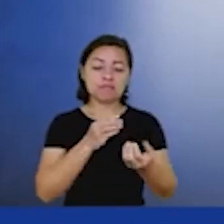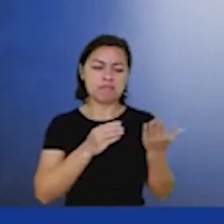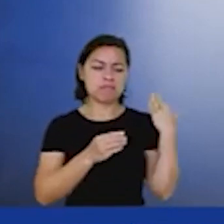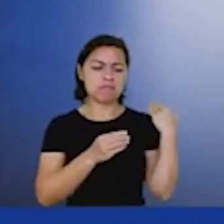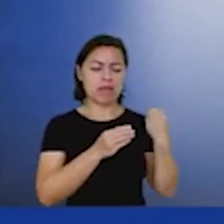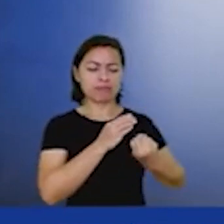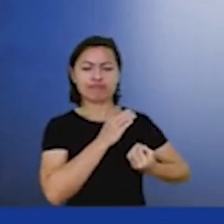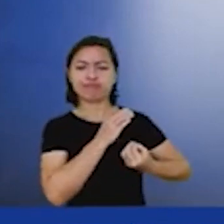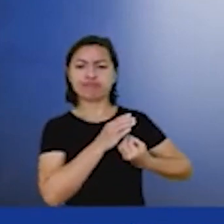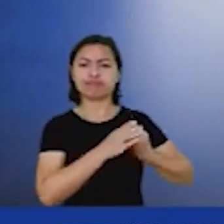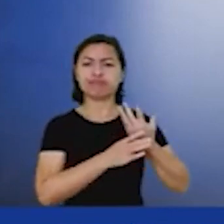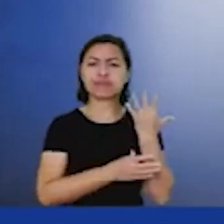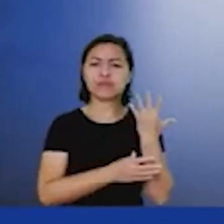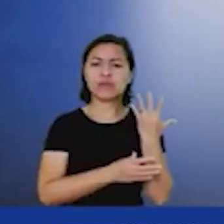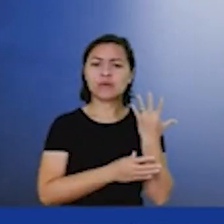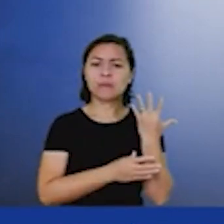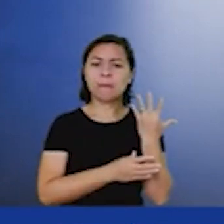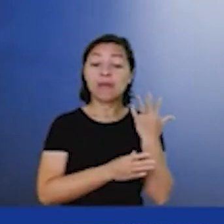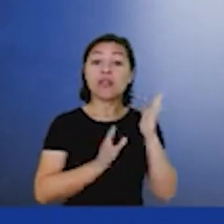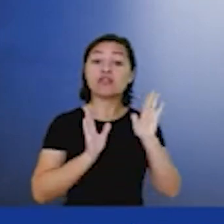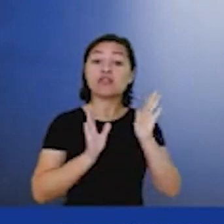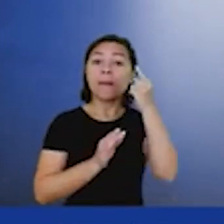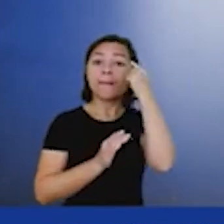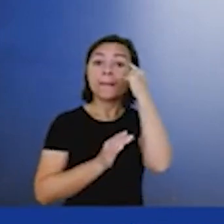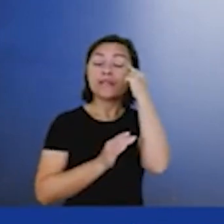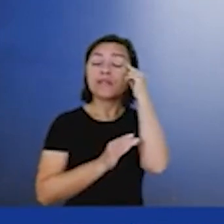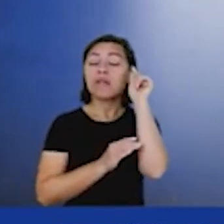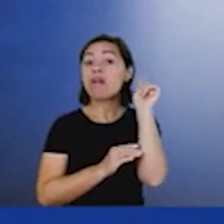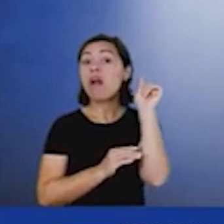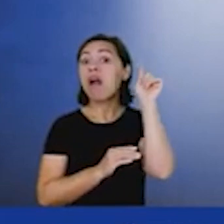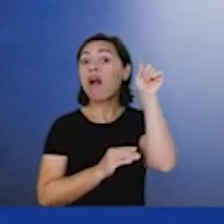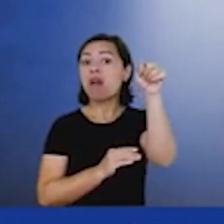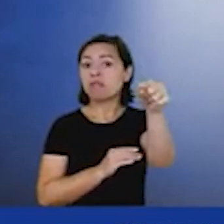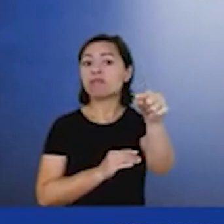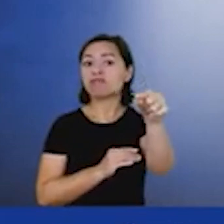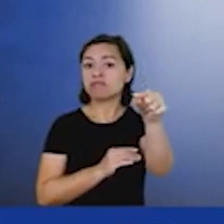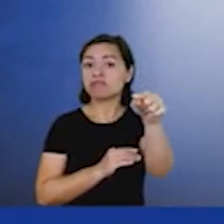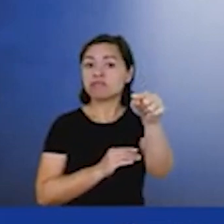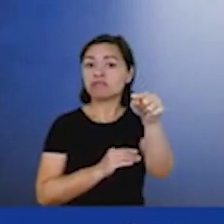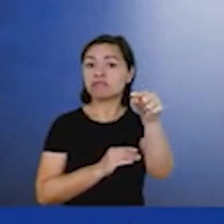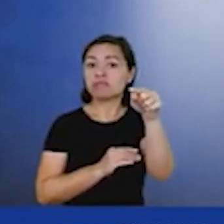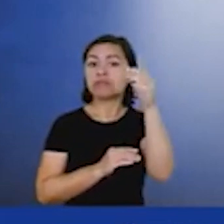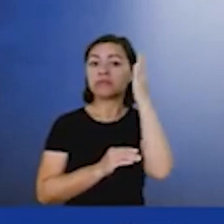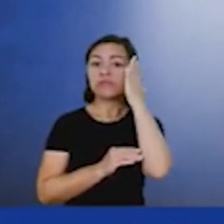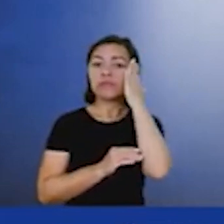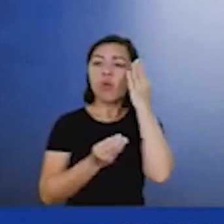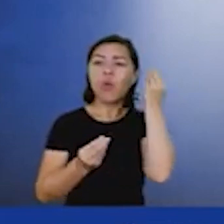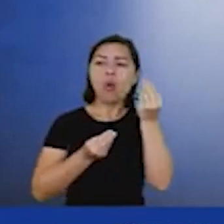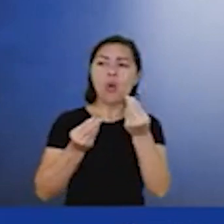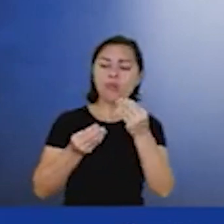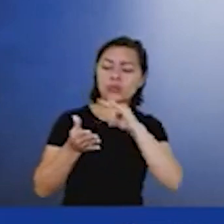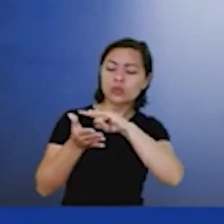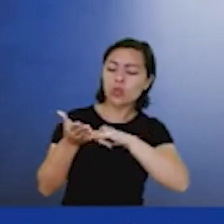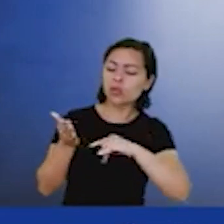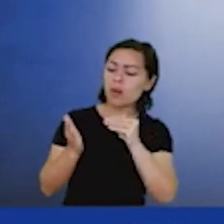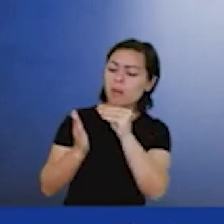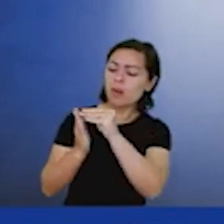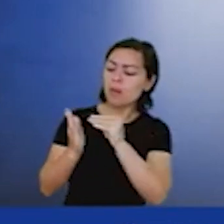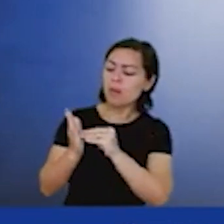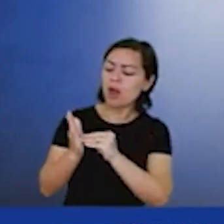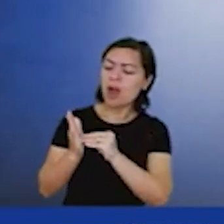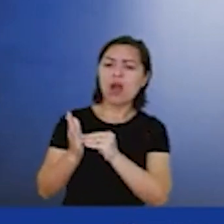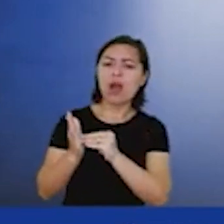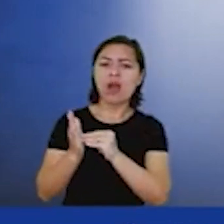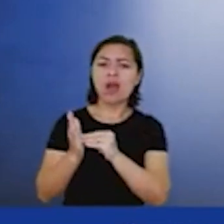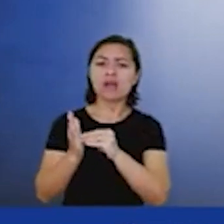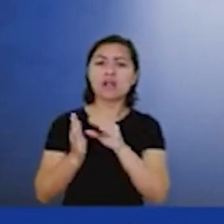previa com o desenho dos contratos de óleo e gás e dentro do